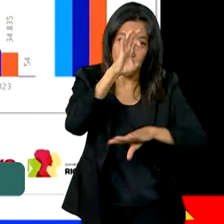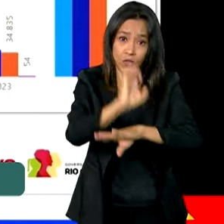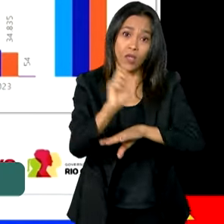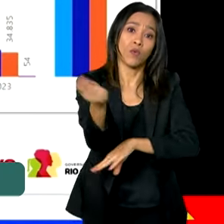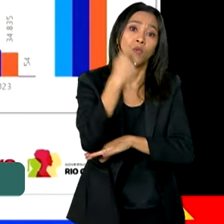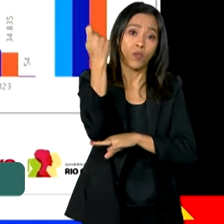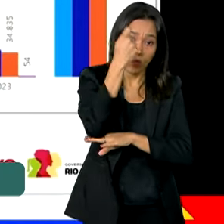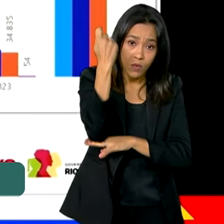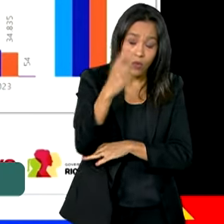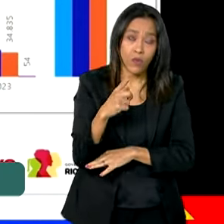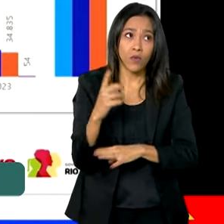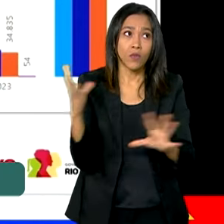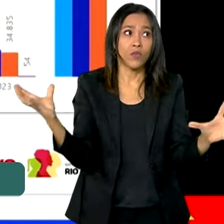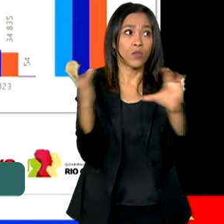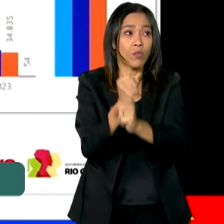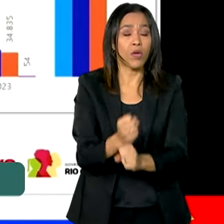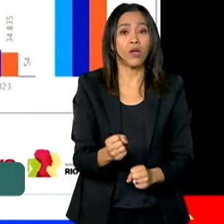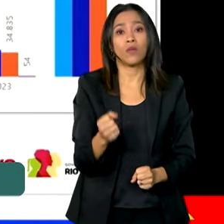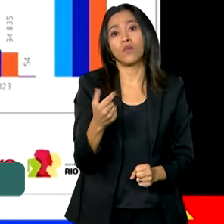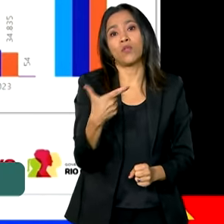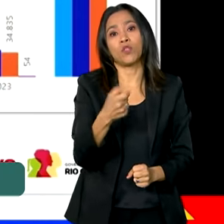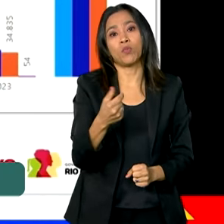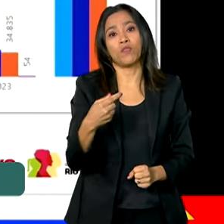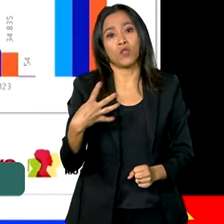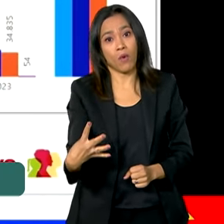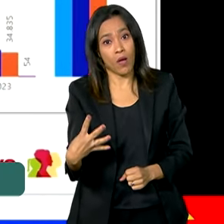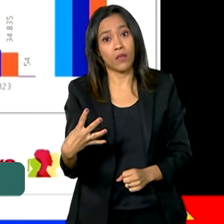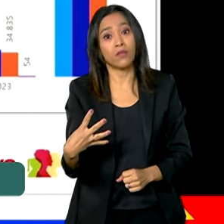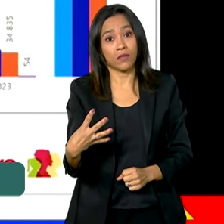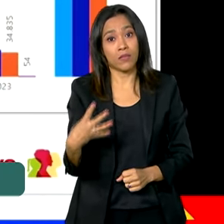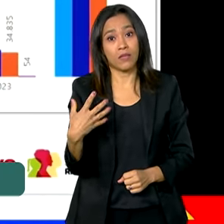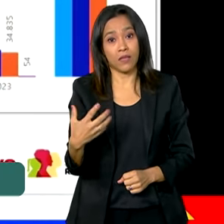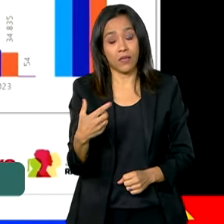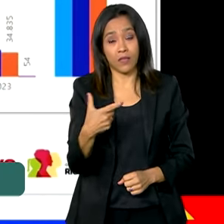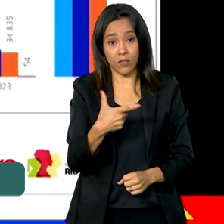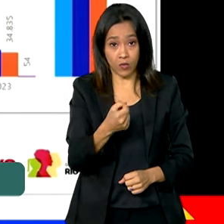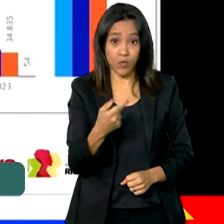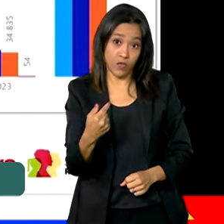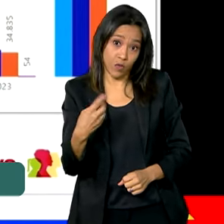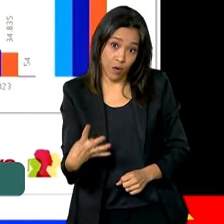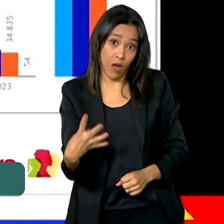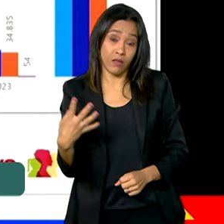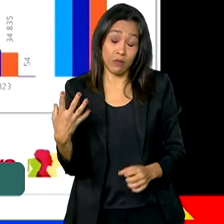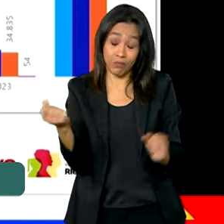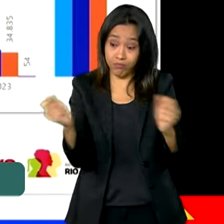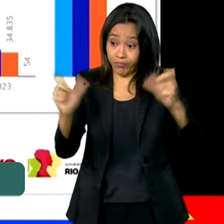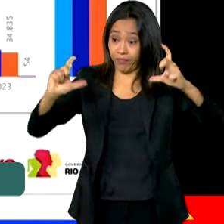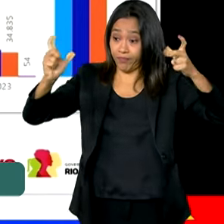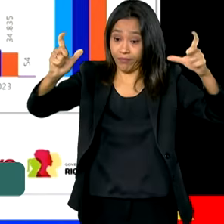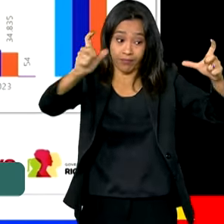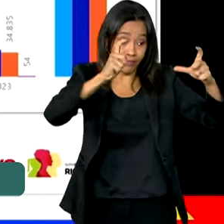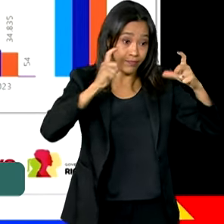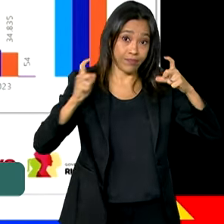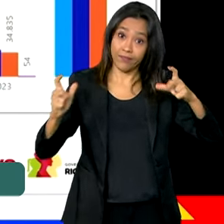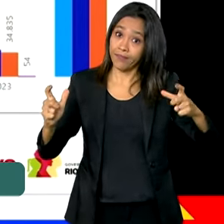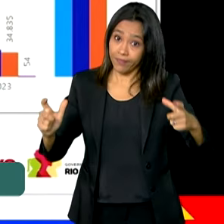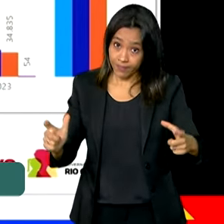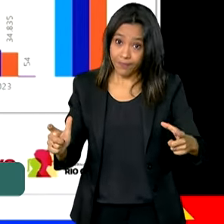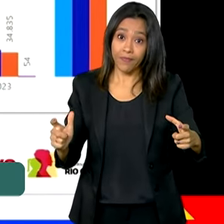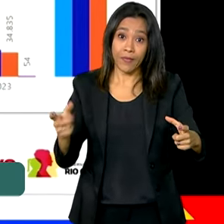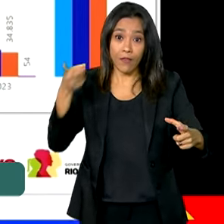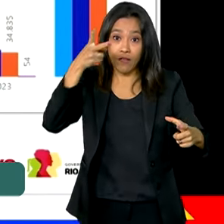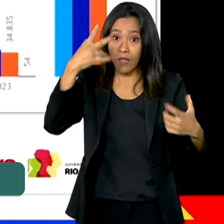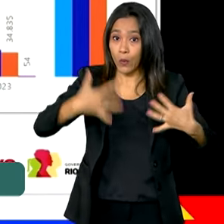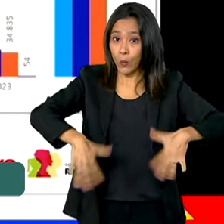Culminando aí com 2024, com uma altíssima incidência, então é um cenário completamente diferente nessa série